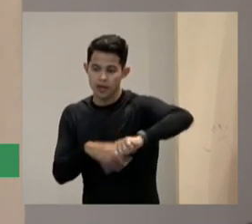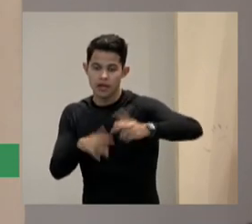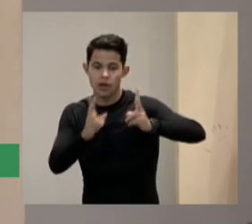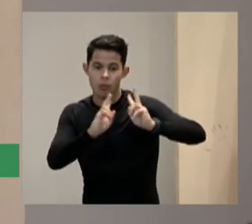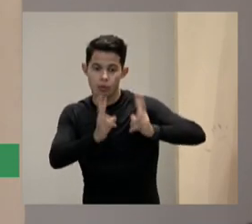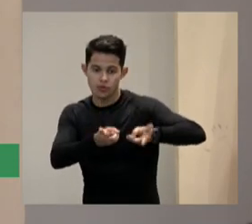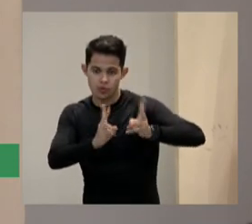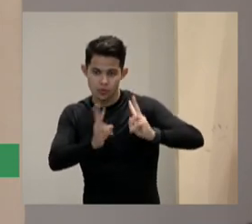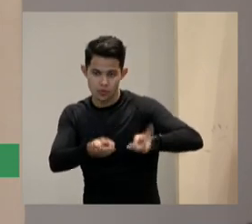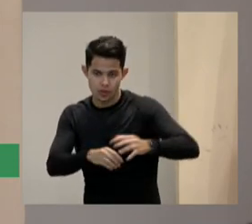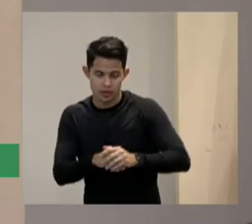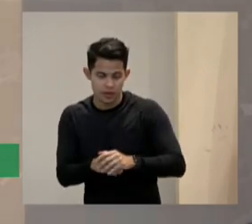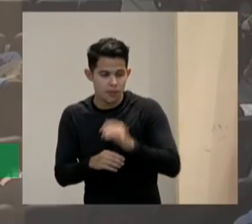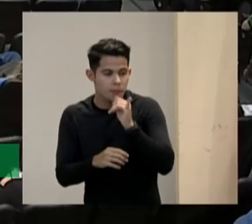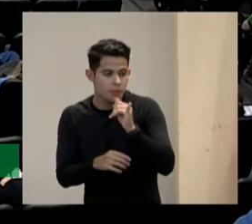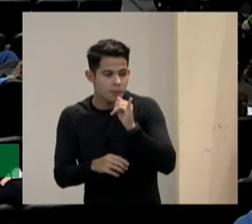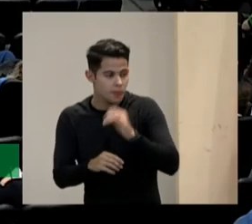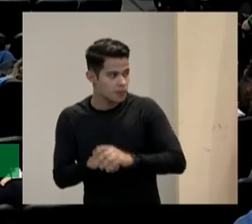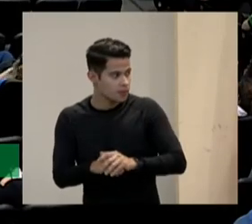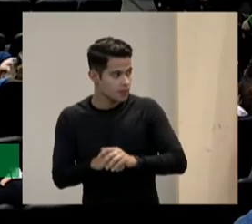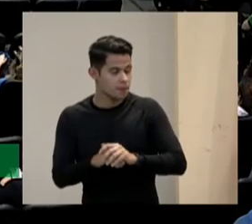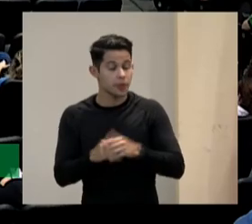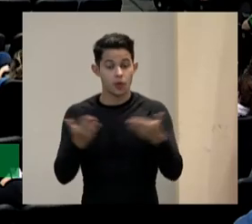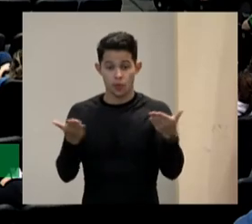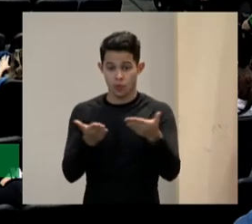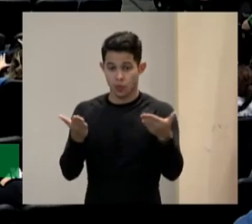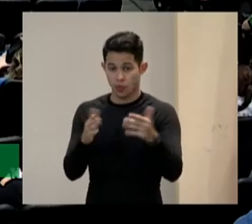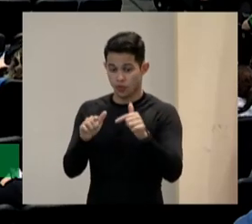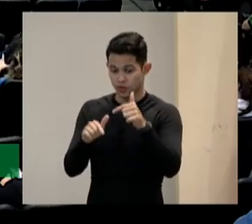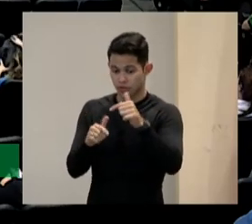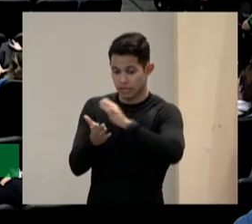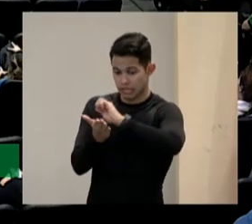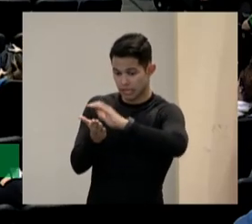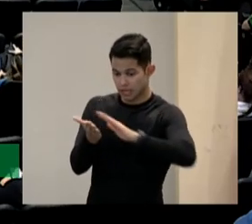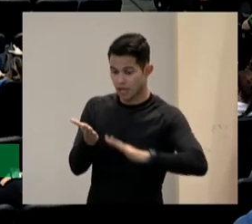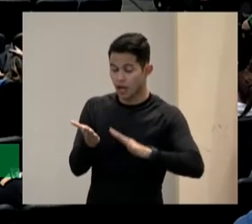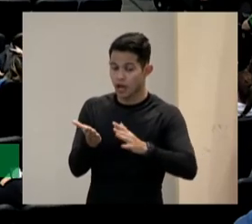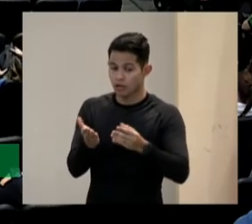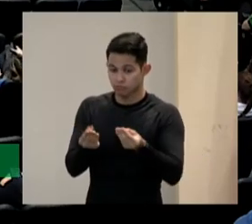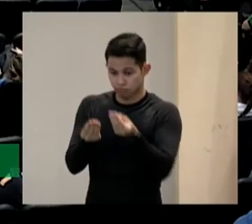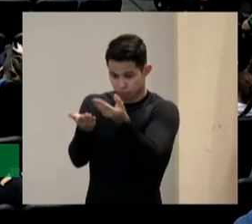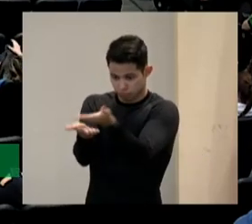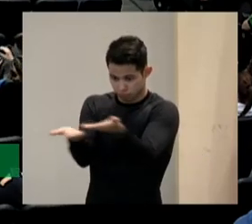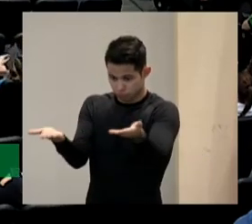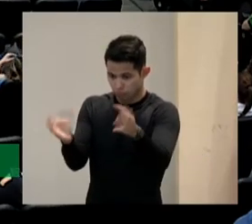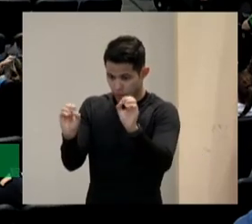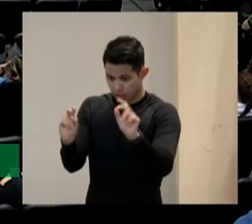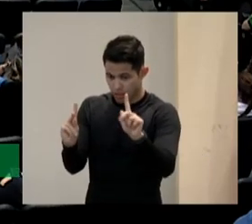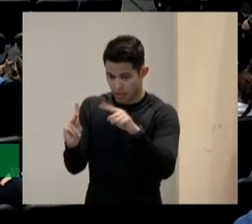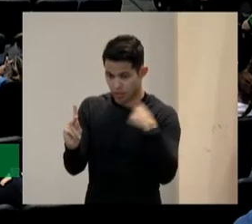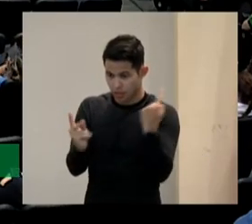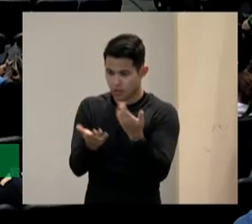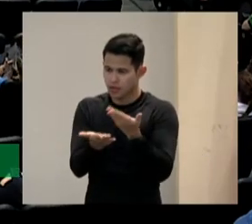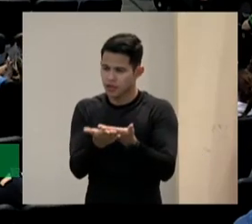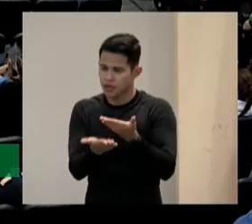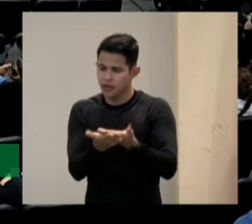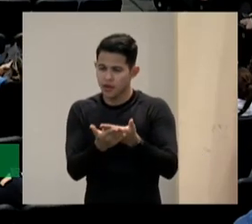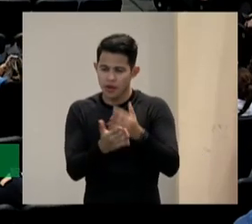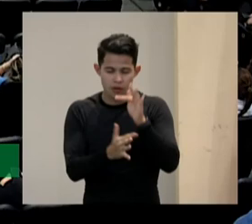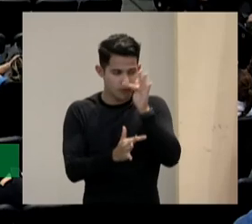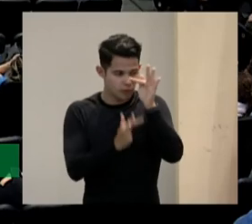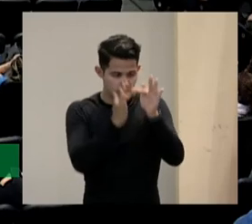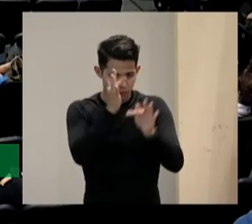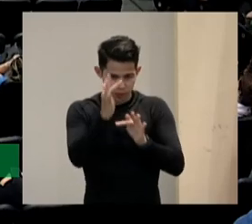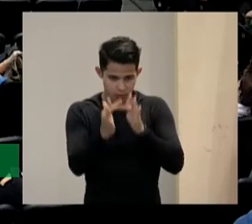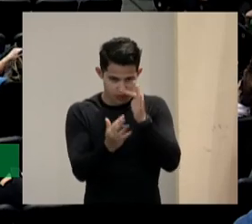trabalha a leção de hoje está aqui nós vamos estudar hoje as flores flores e os